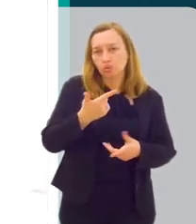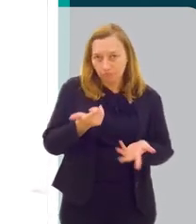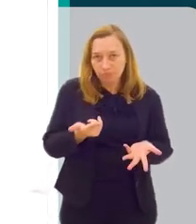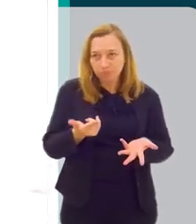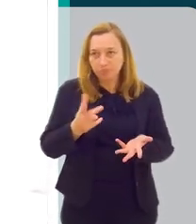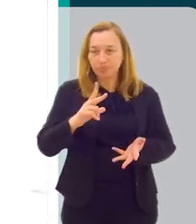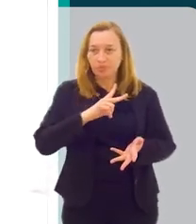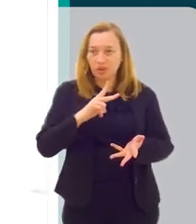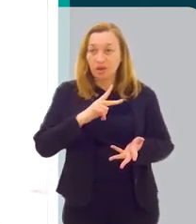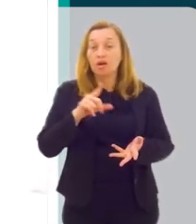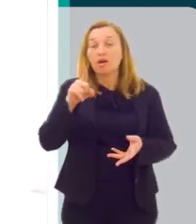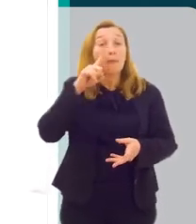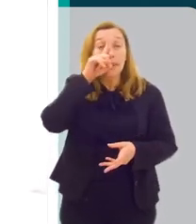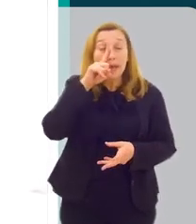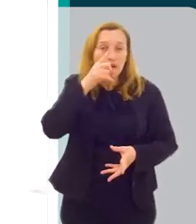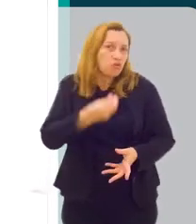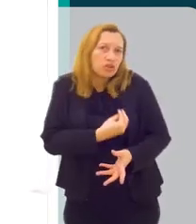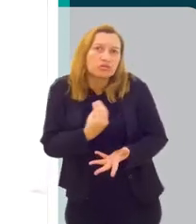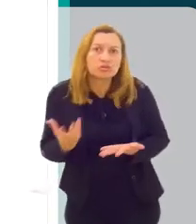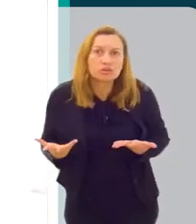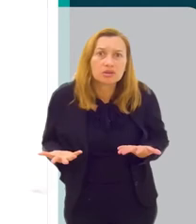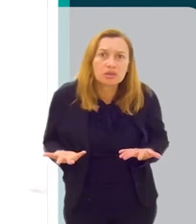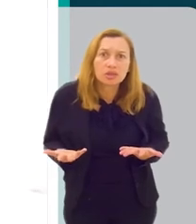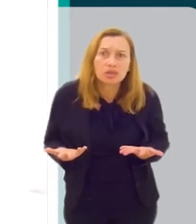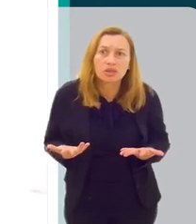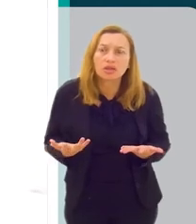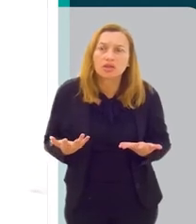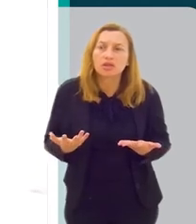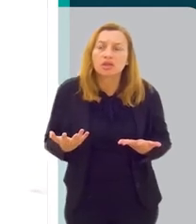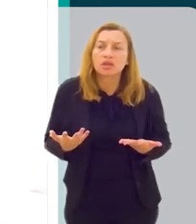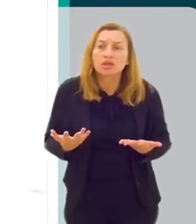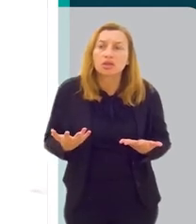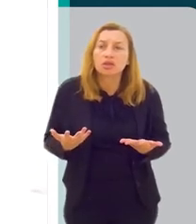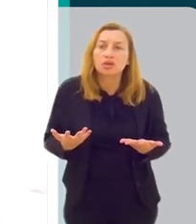medicamento, se automedica, você está colocando sua vida em risco.